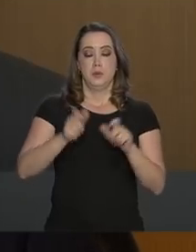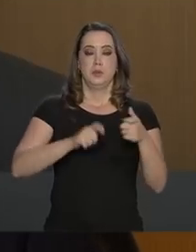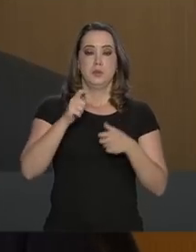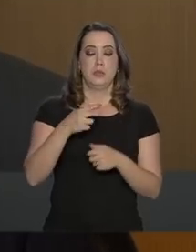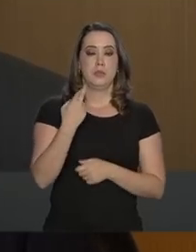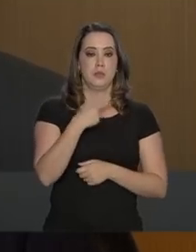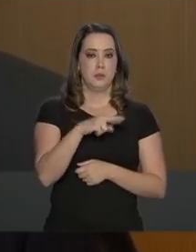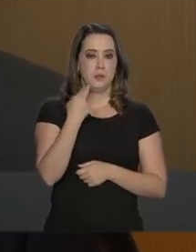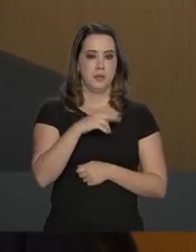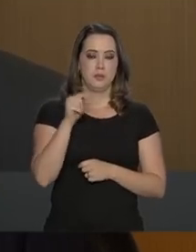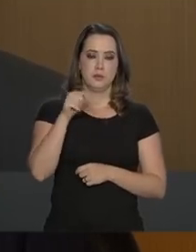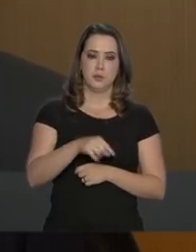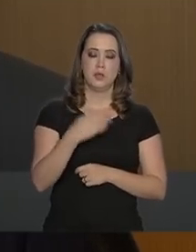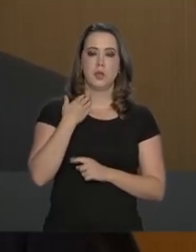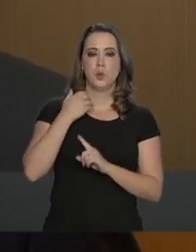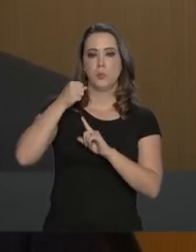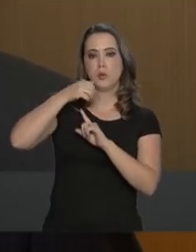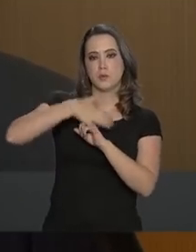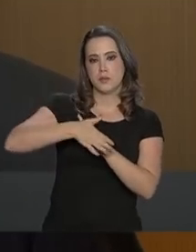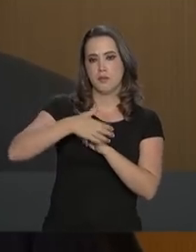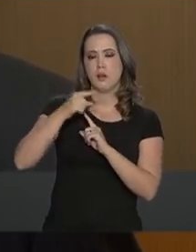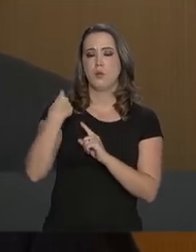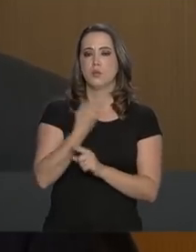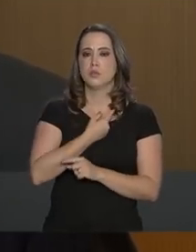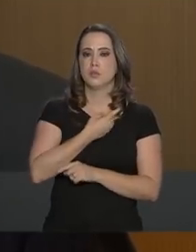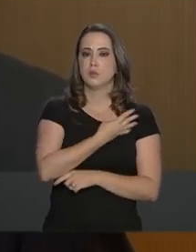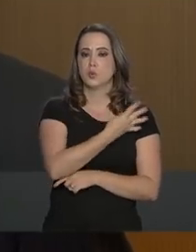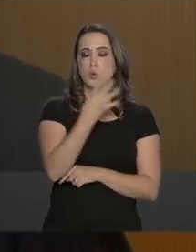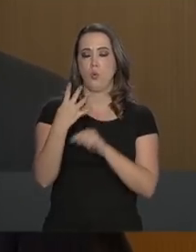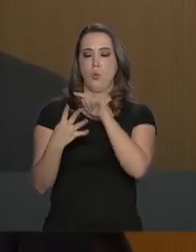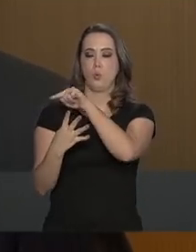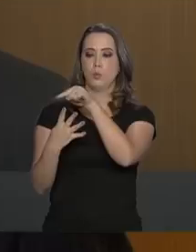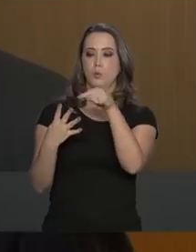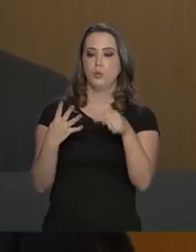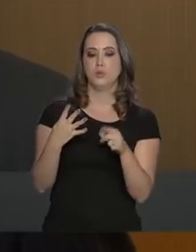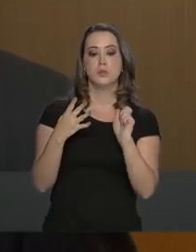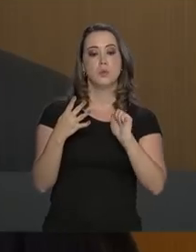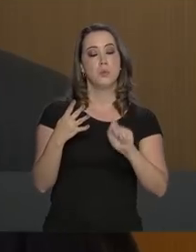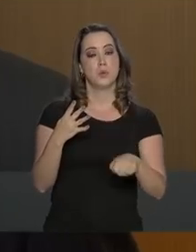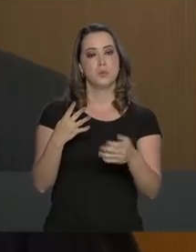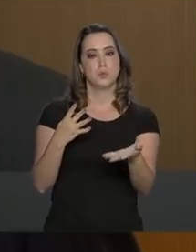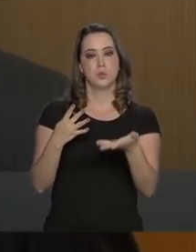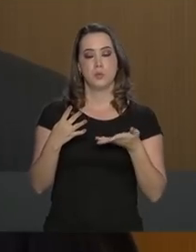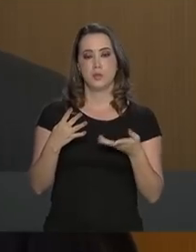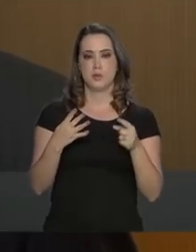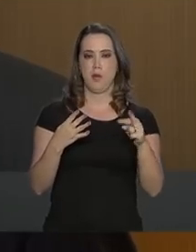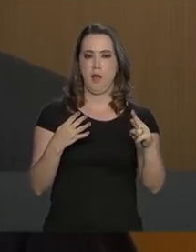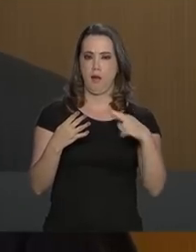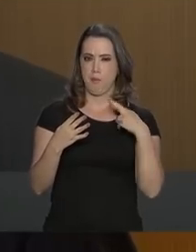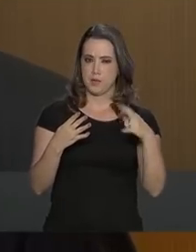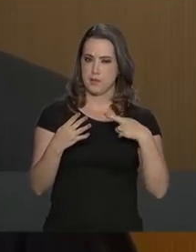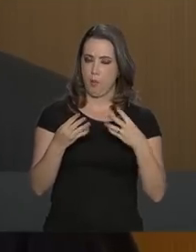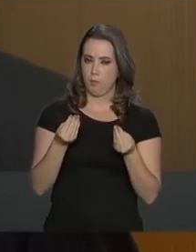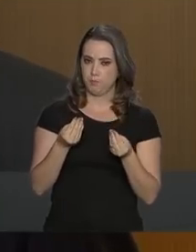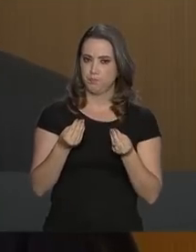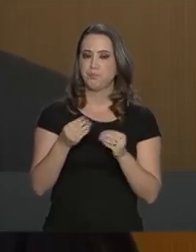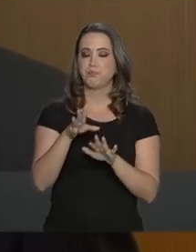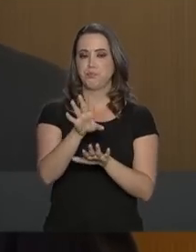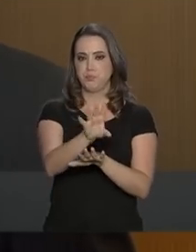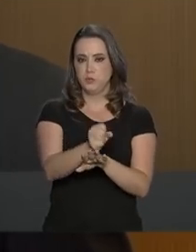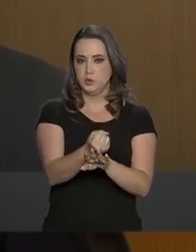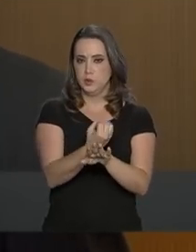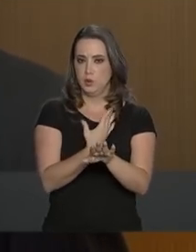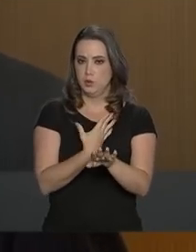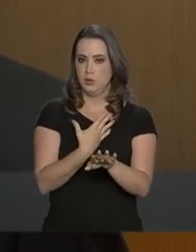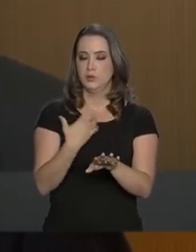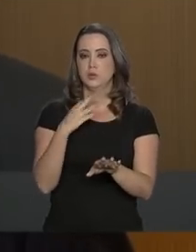registrar uma reclamação aqui no Banco Central. E nós temos quatro canais para receber essa reclamação. A gente recebe a reclamação pelo Fale Conosco, que